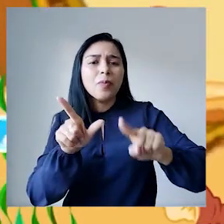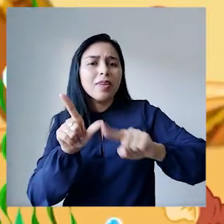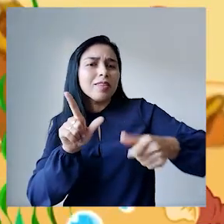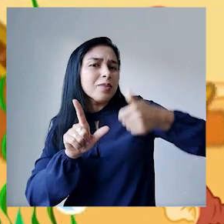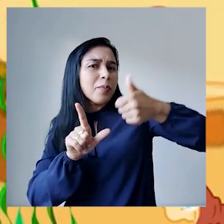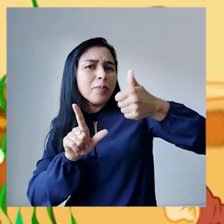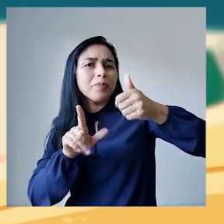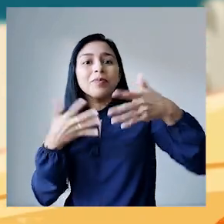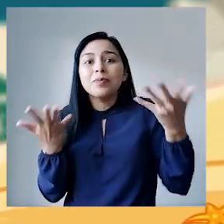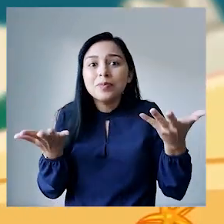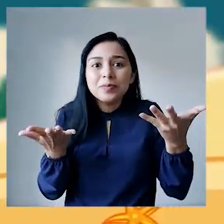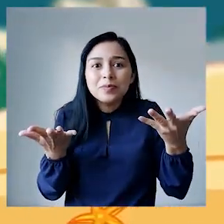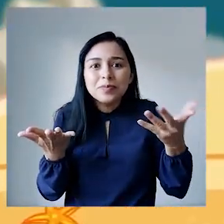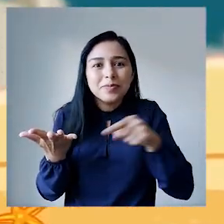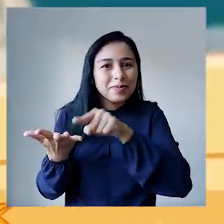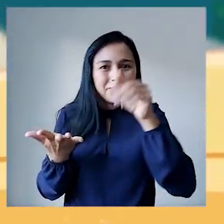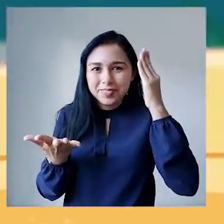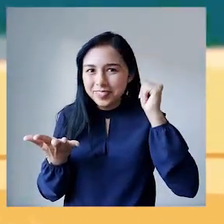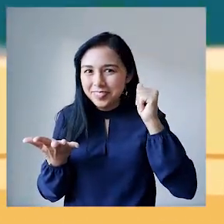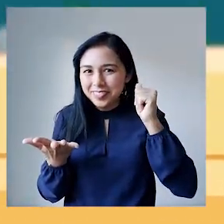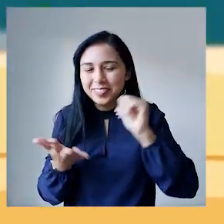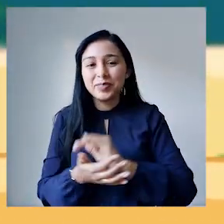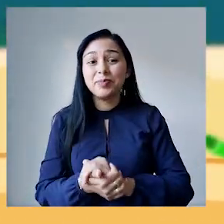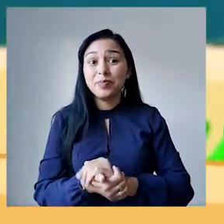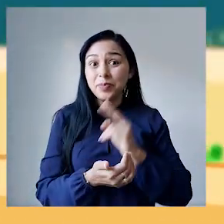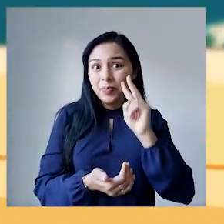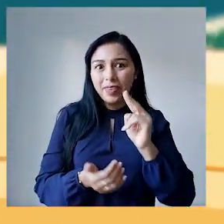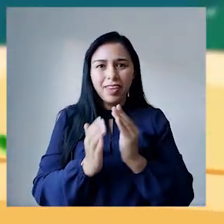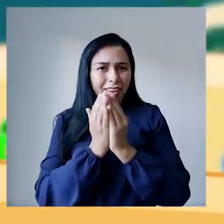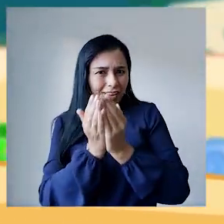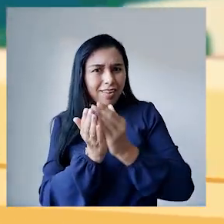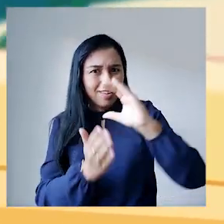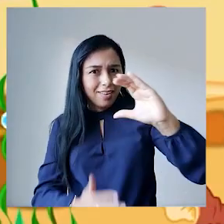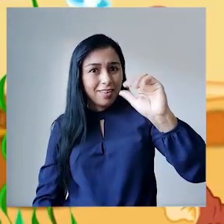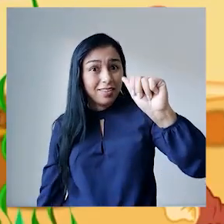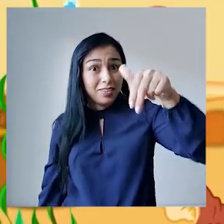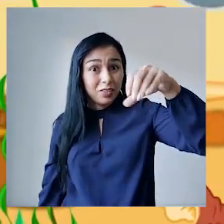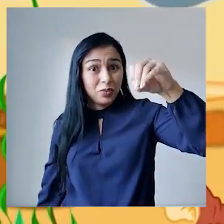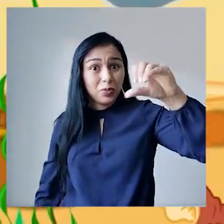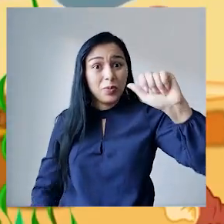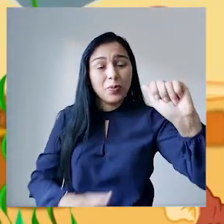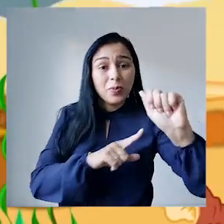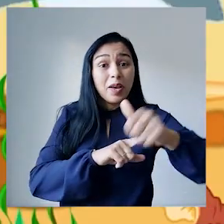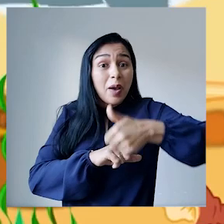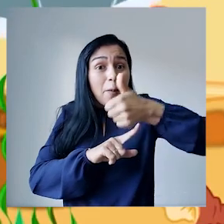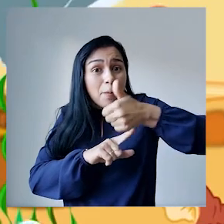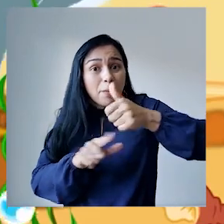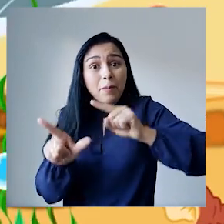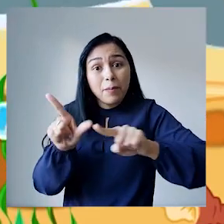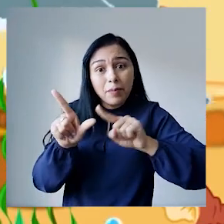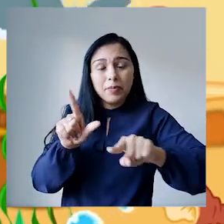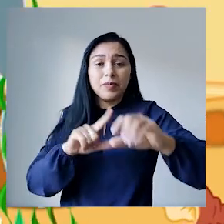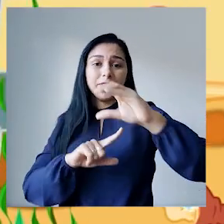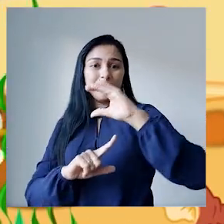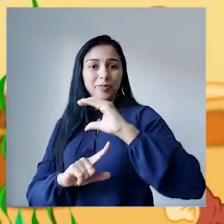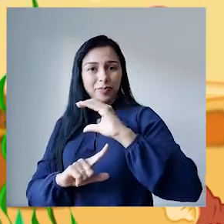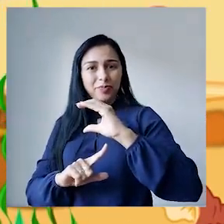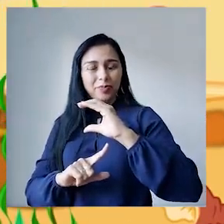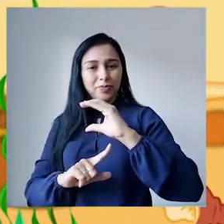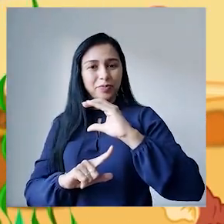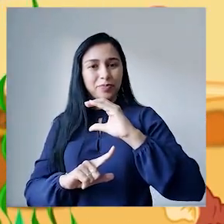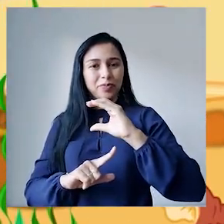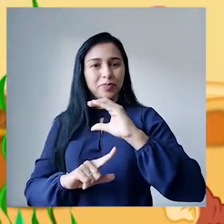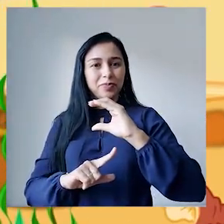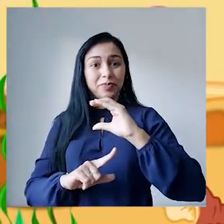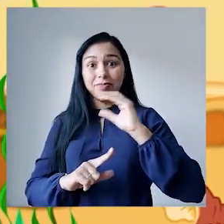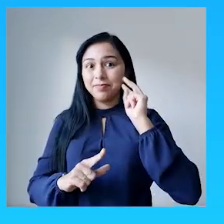Vocês sabem? Vamos aqui, ó. A palavra canoa começa com a letrinha C. Olha